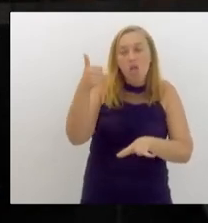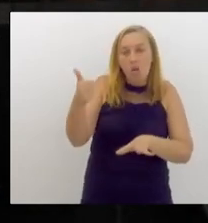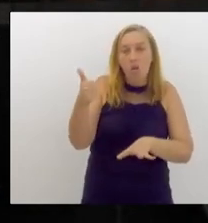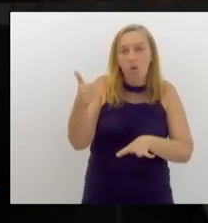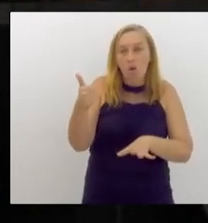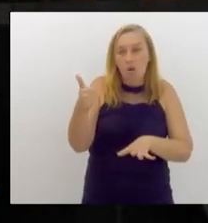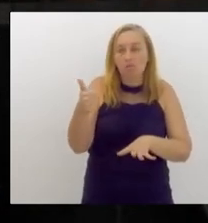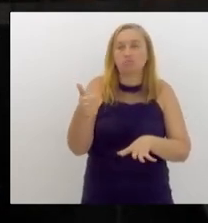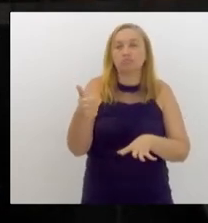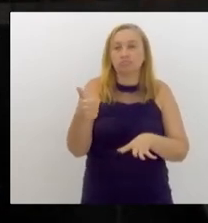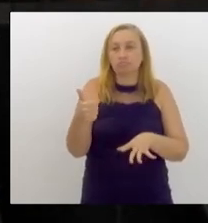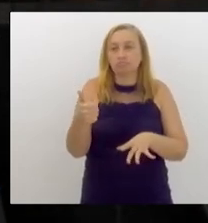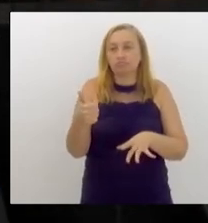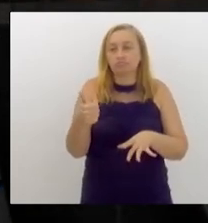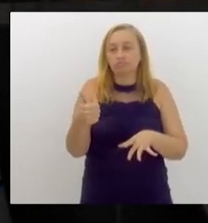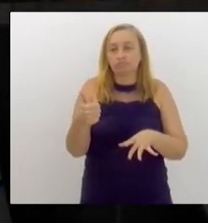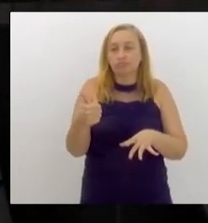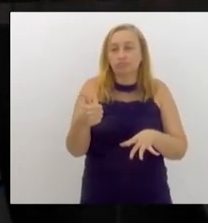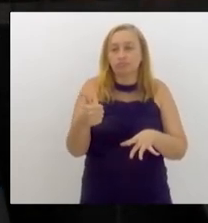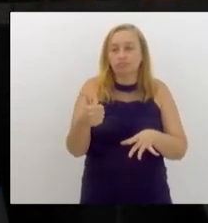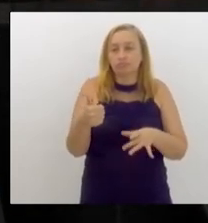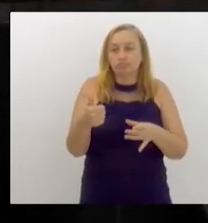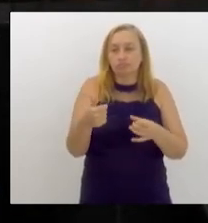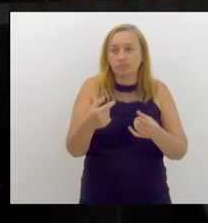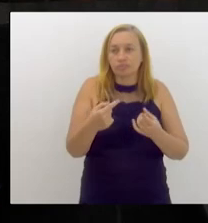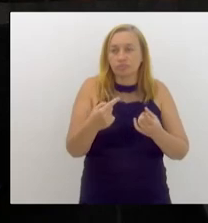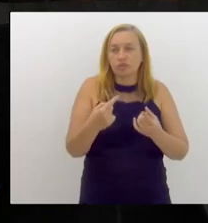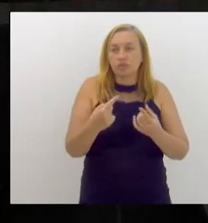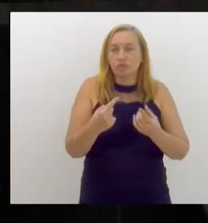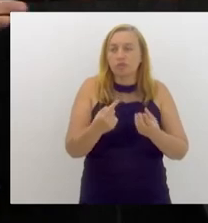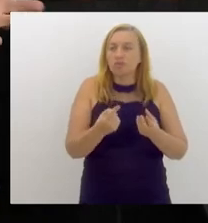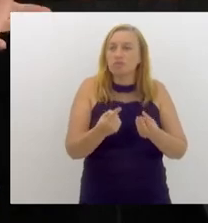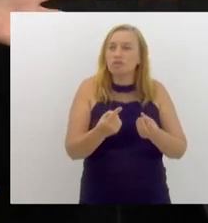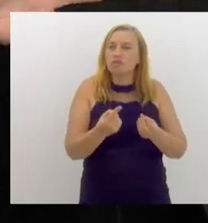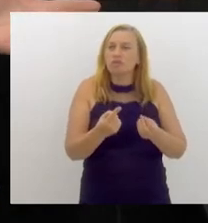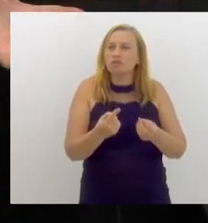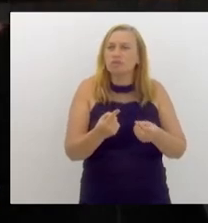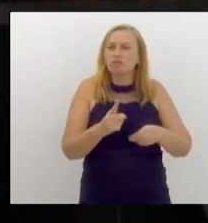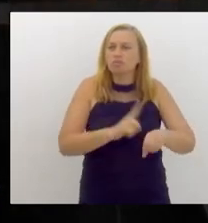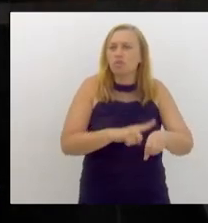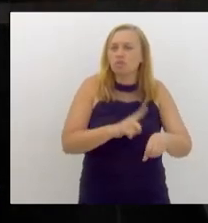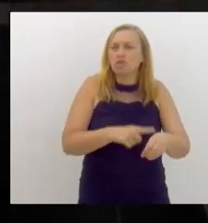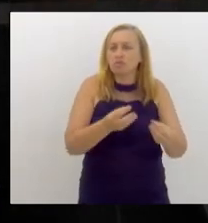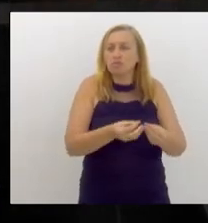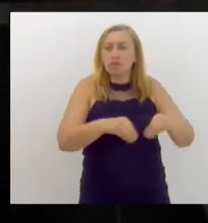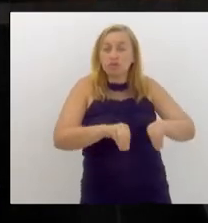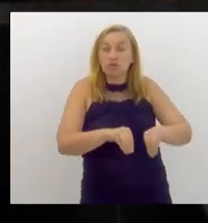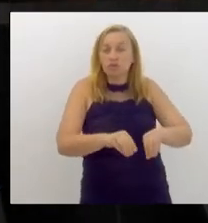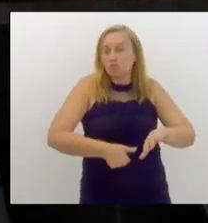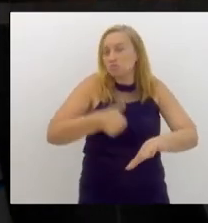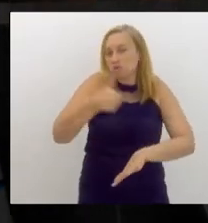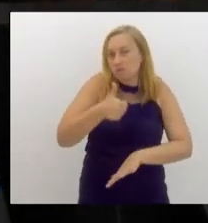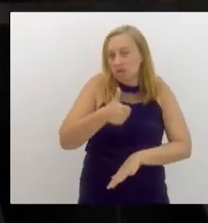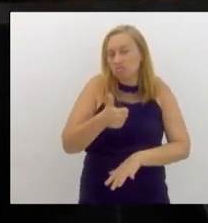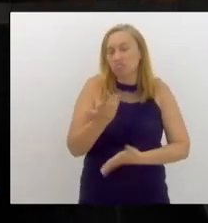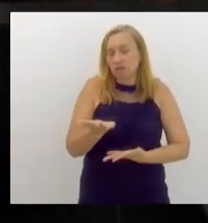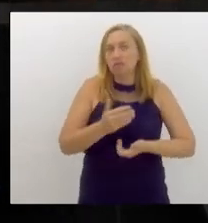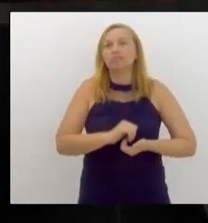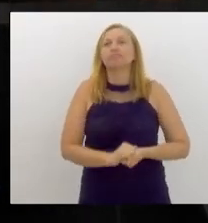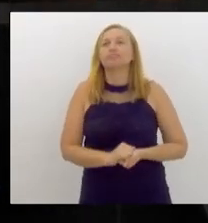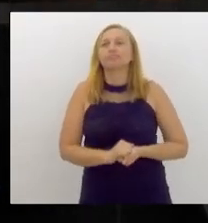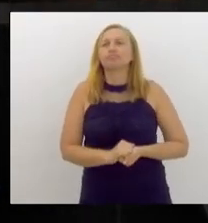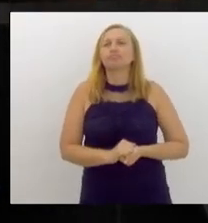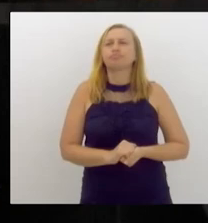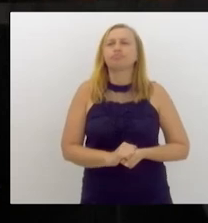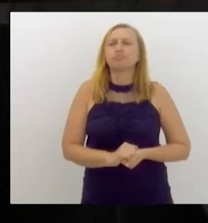enfrentar essas catástrofes. E a primeira questão evidencia-se também. é ter